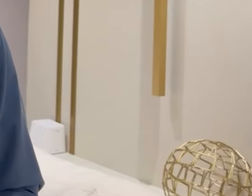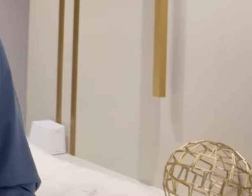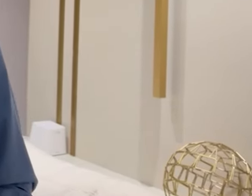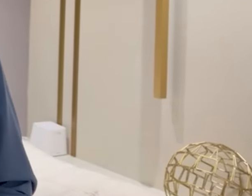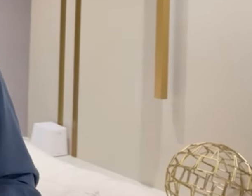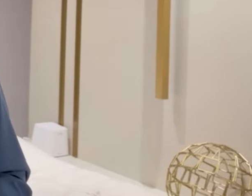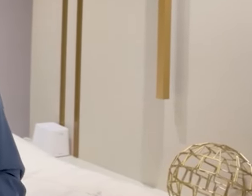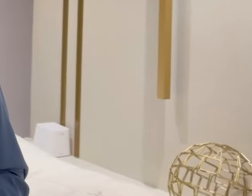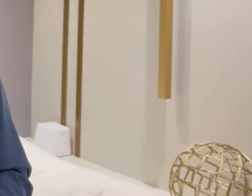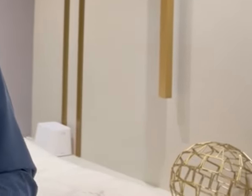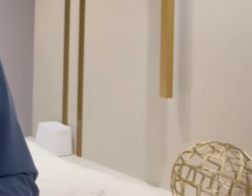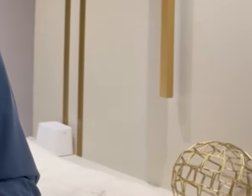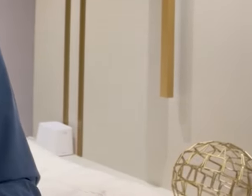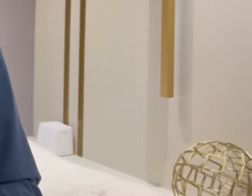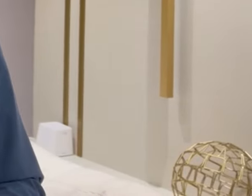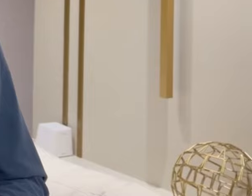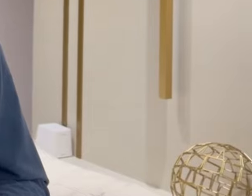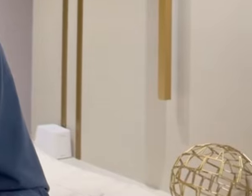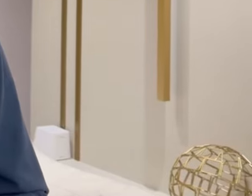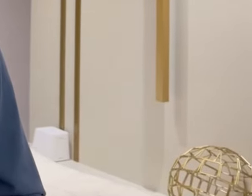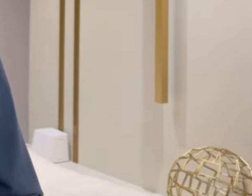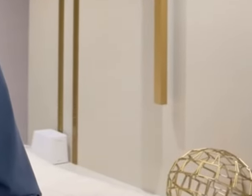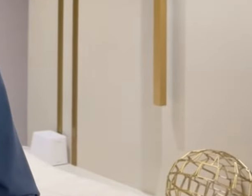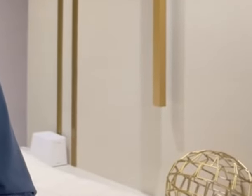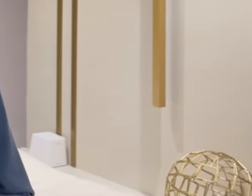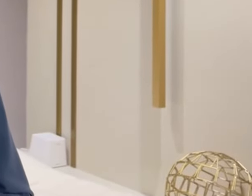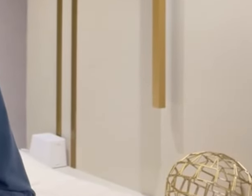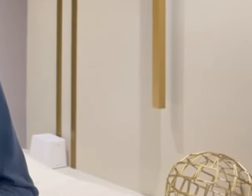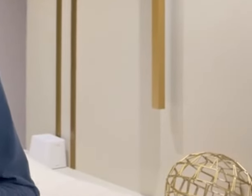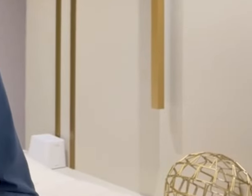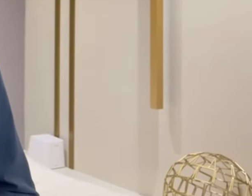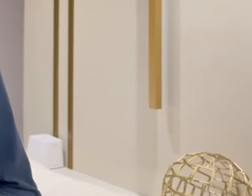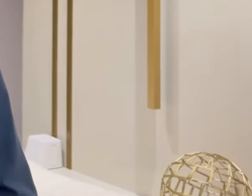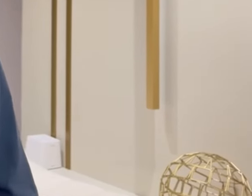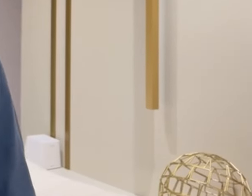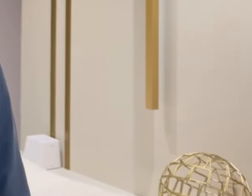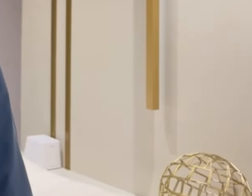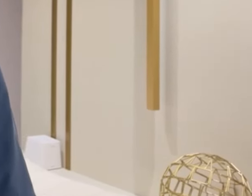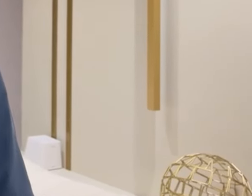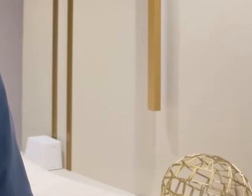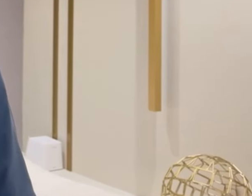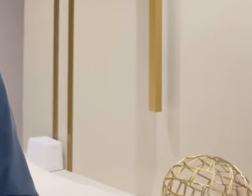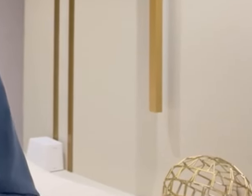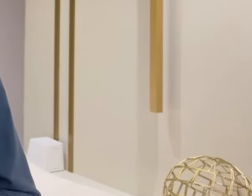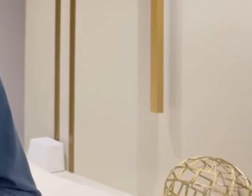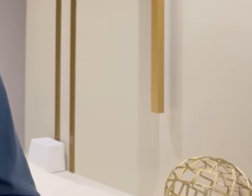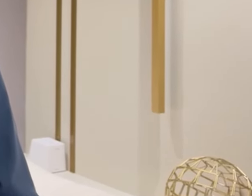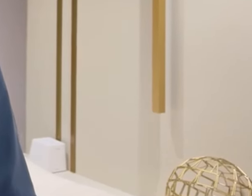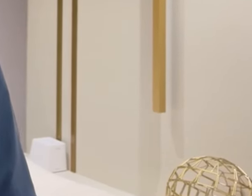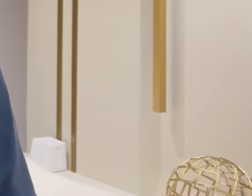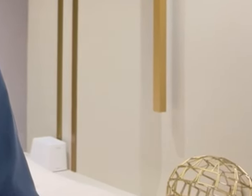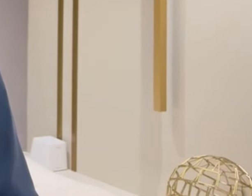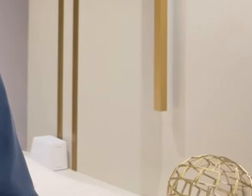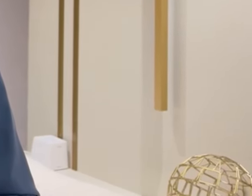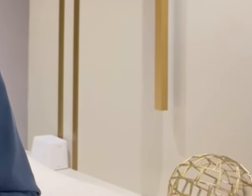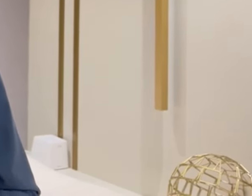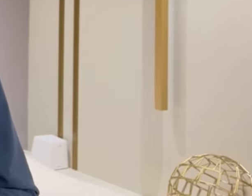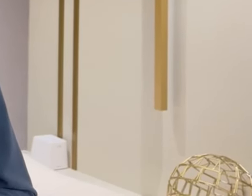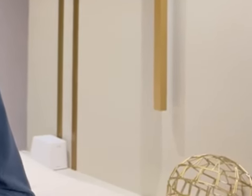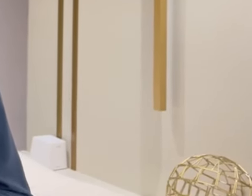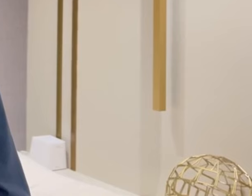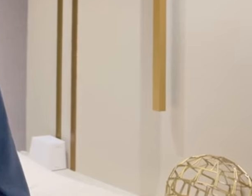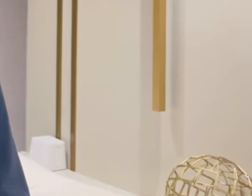lindo do Senhor. Você que tem crescido e sido edificado aqui no nosso canal do YouTube,